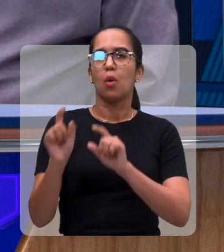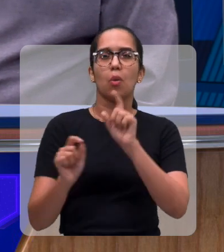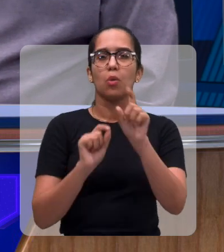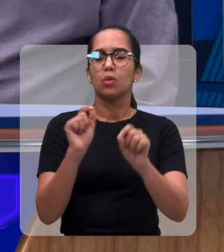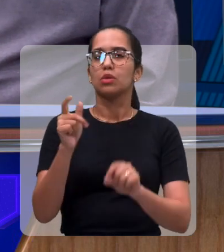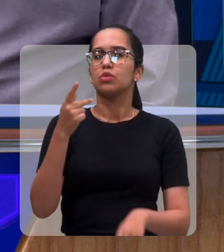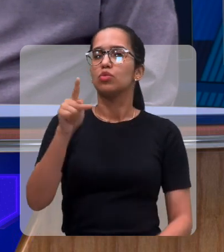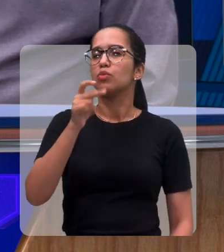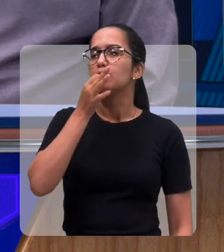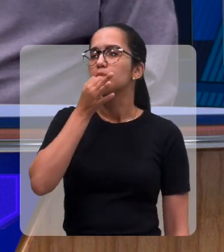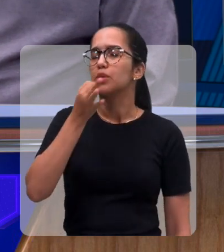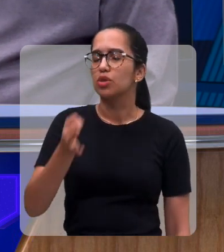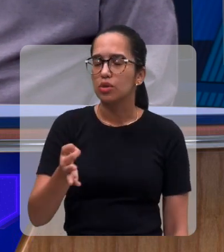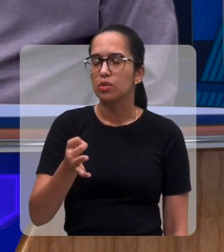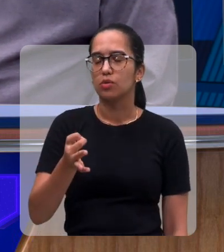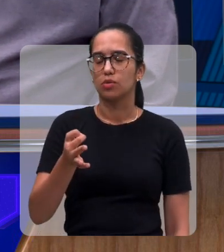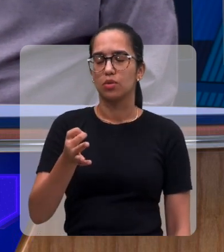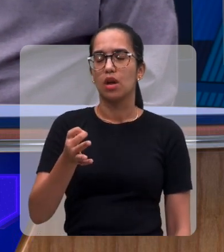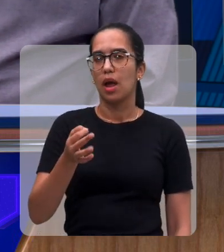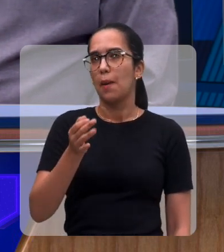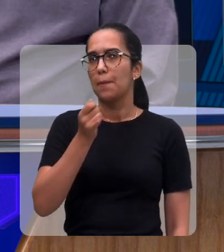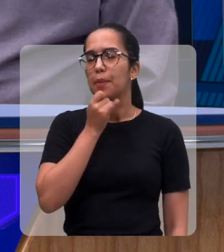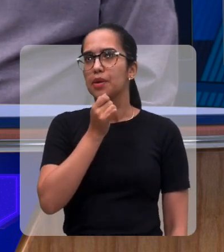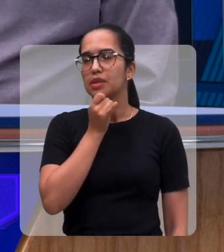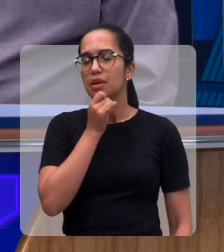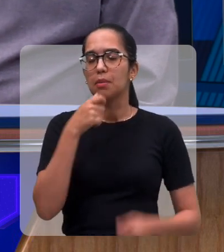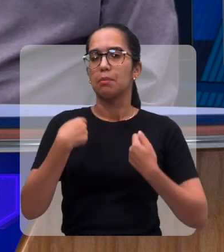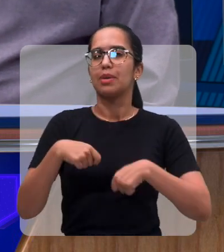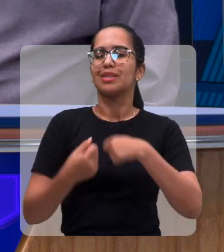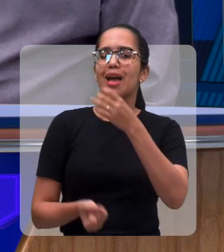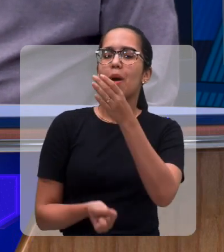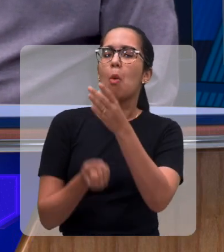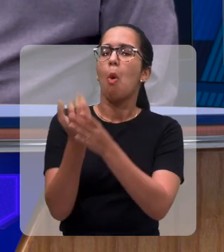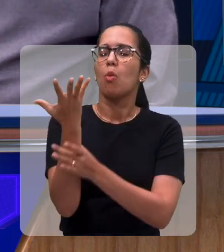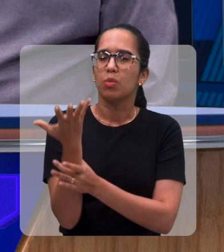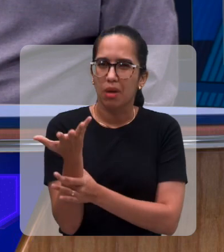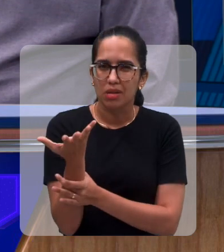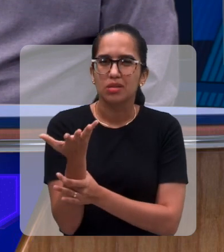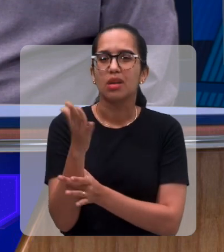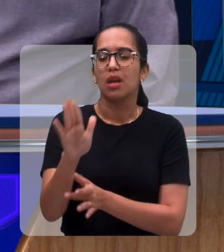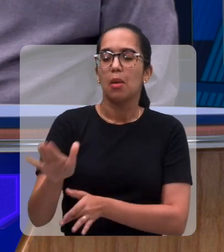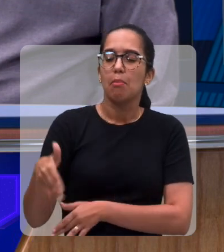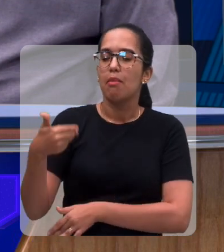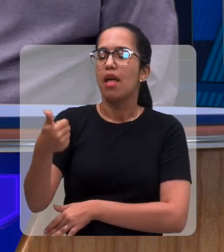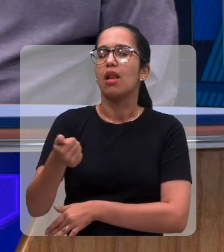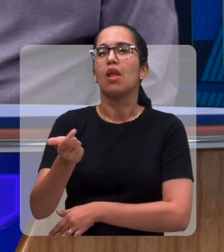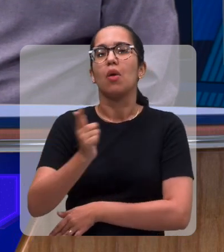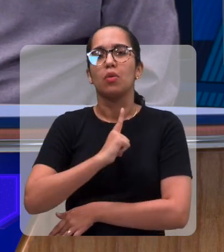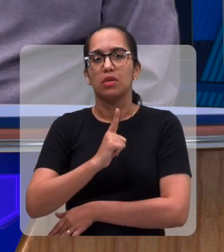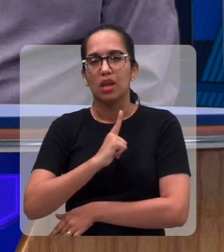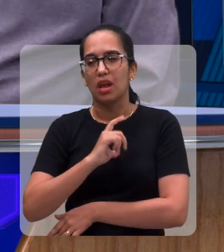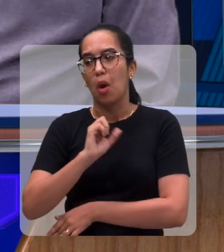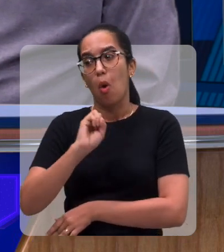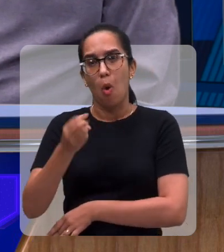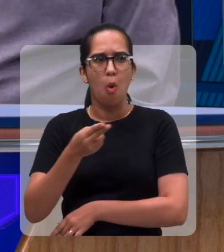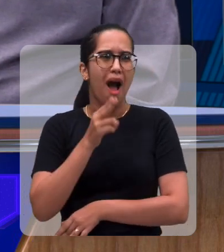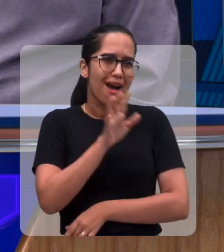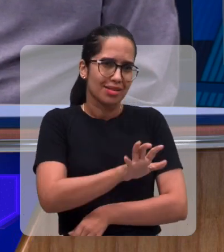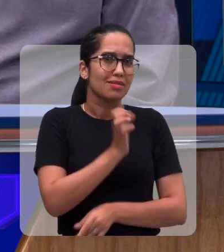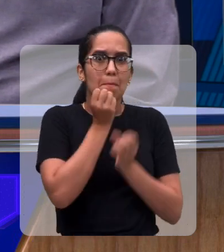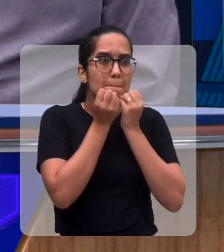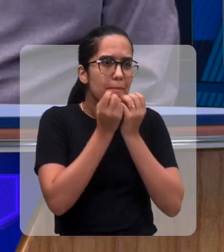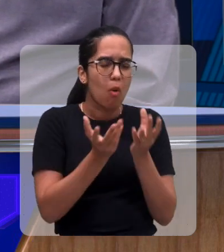achado ou o que é que você acha que precisa acontecer para melhorar ou do jeito que está, bom?